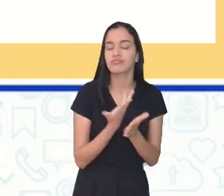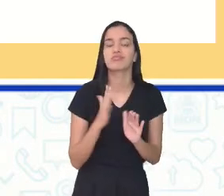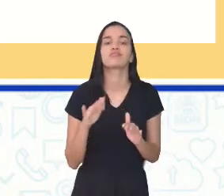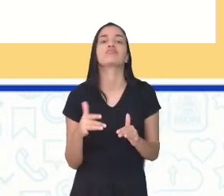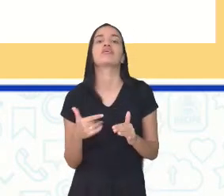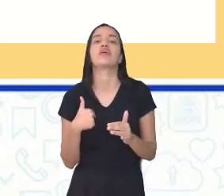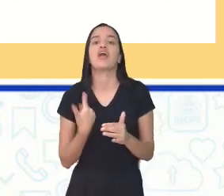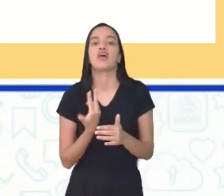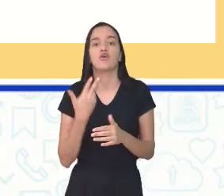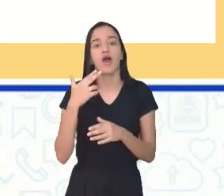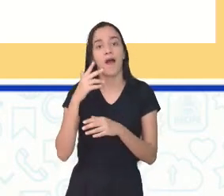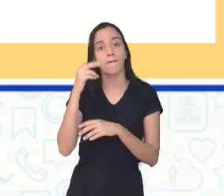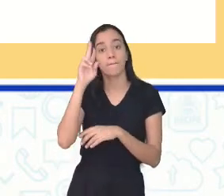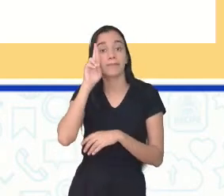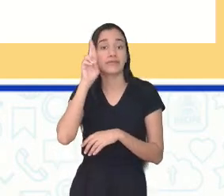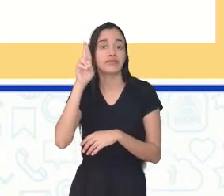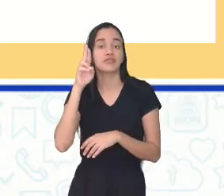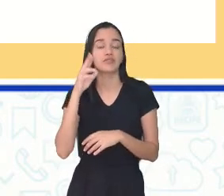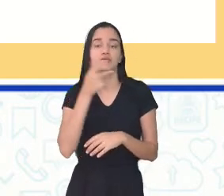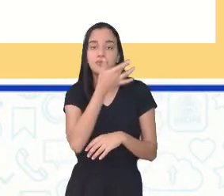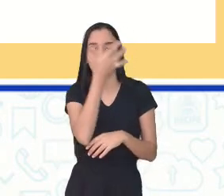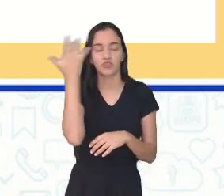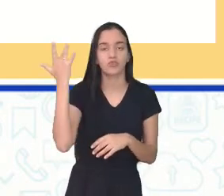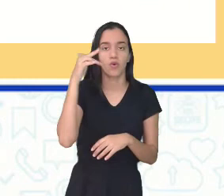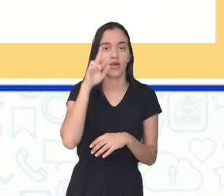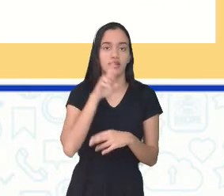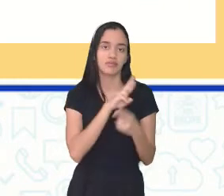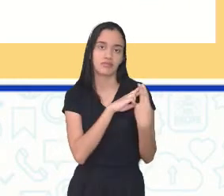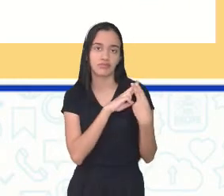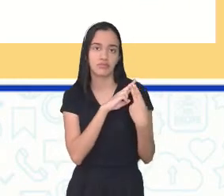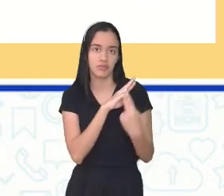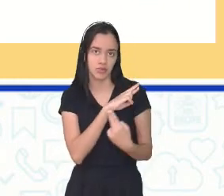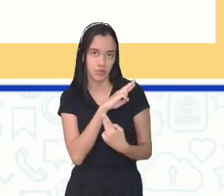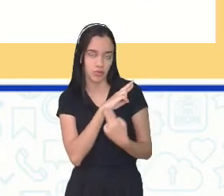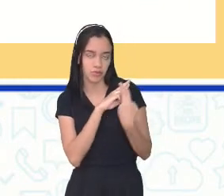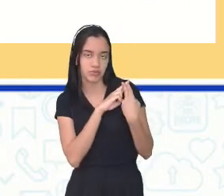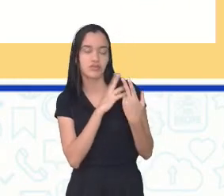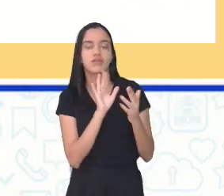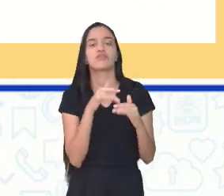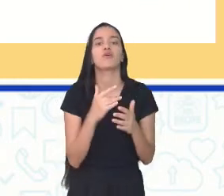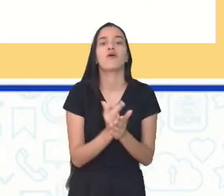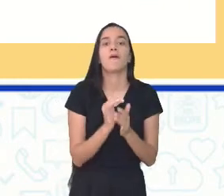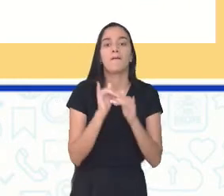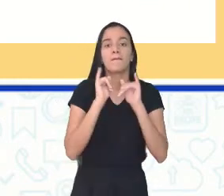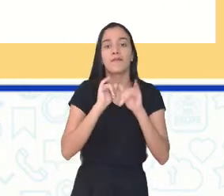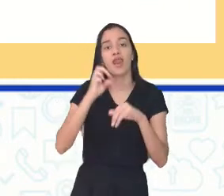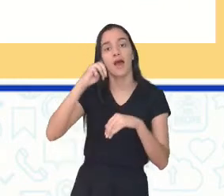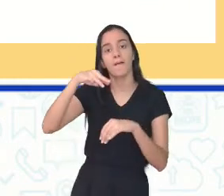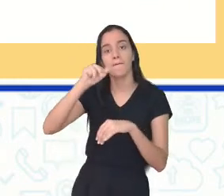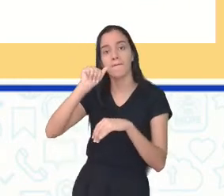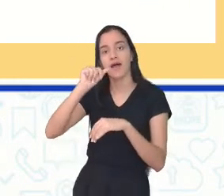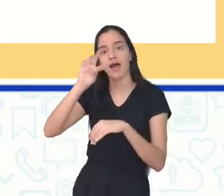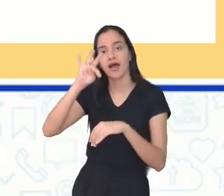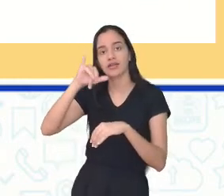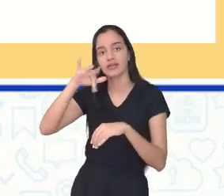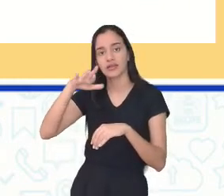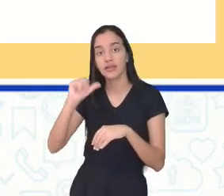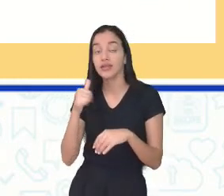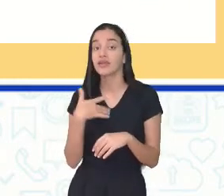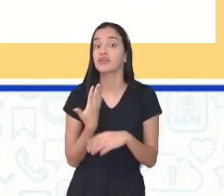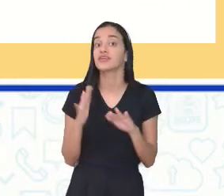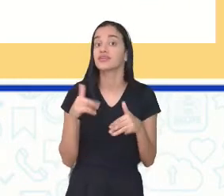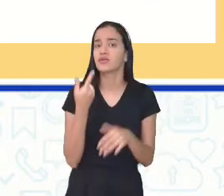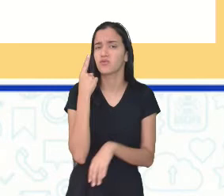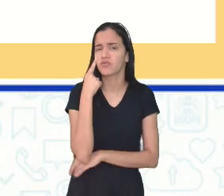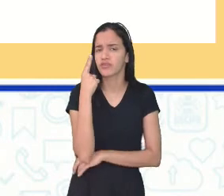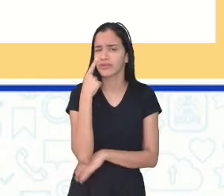pela matéria sobre a qual se opina e, por fim, os demais leitores. Então, veja